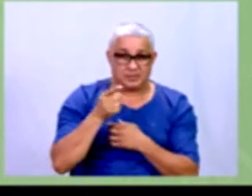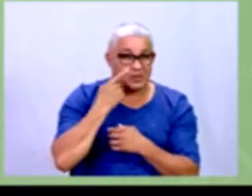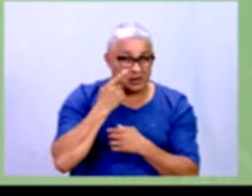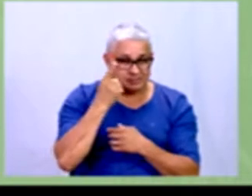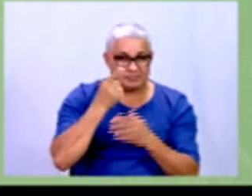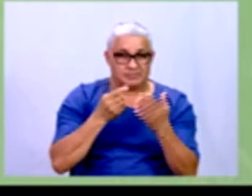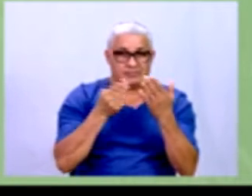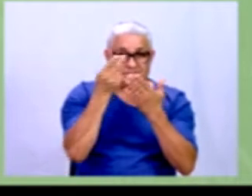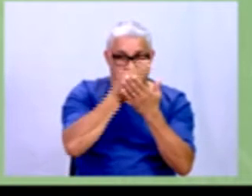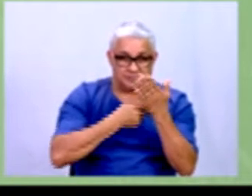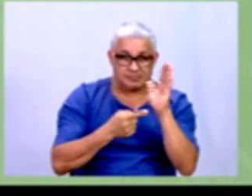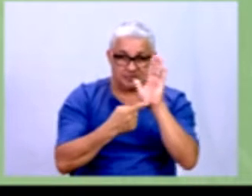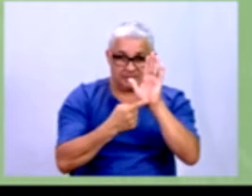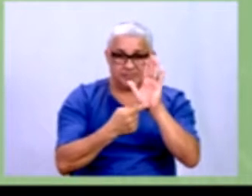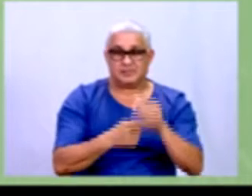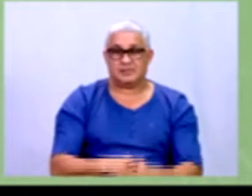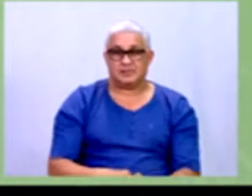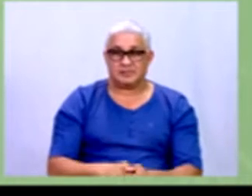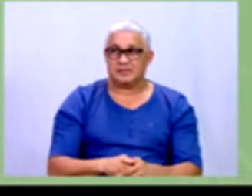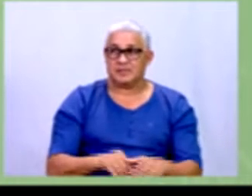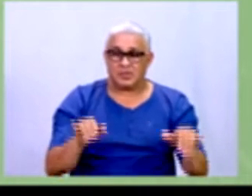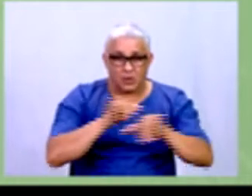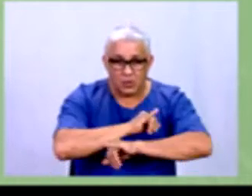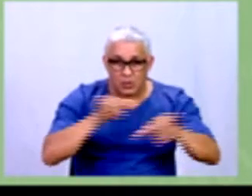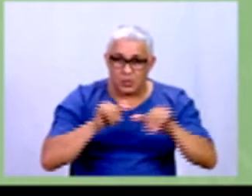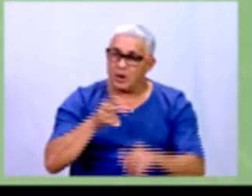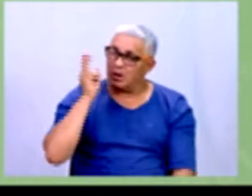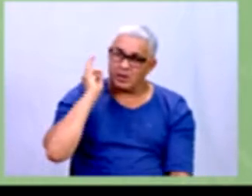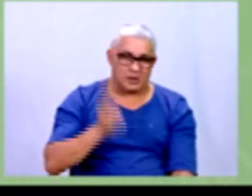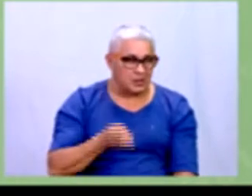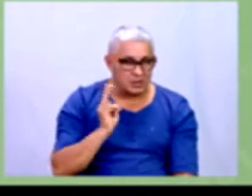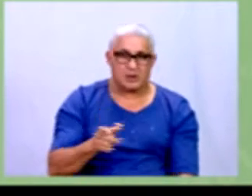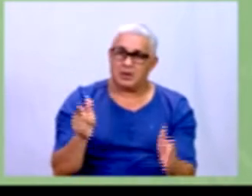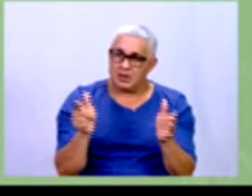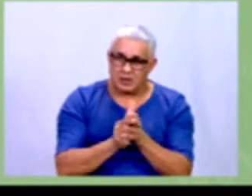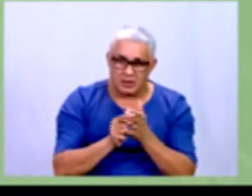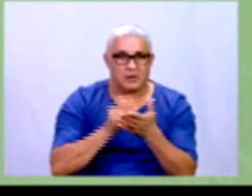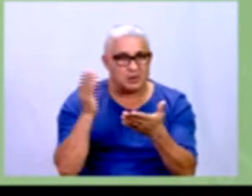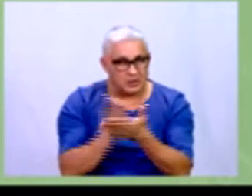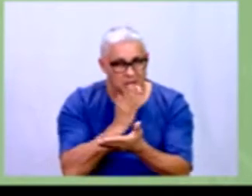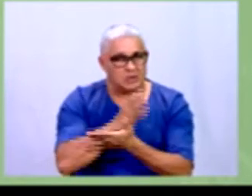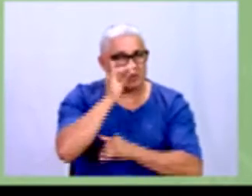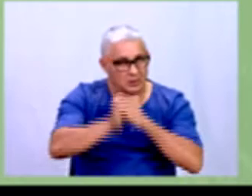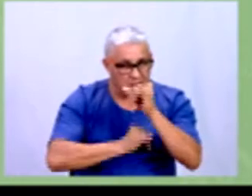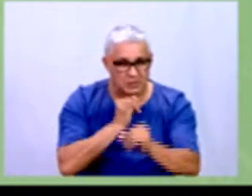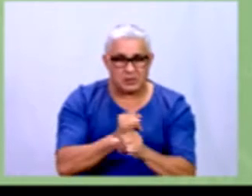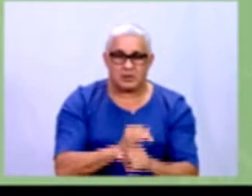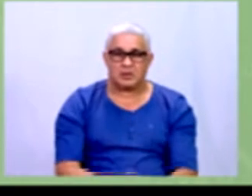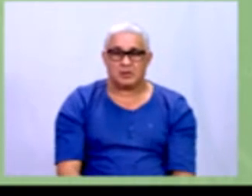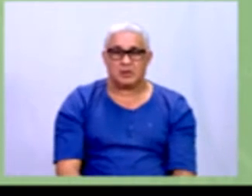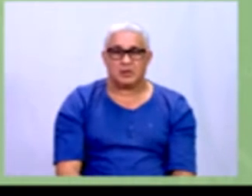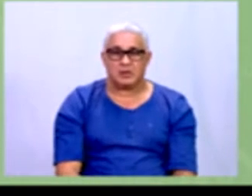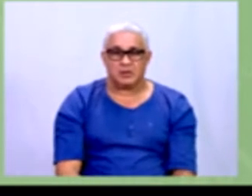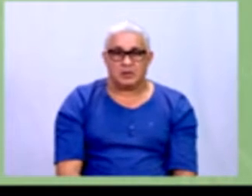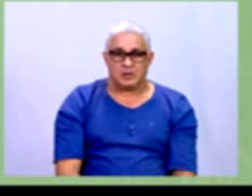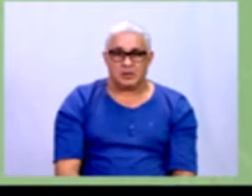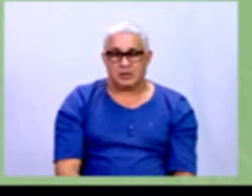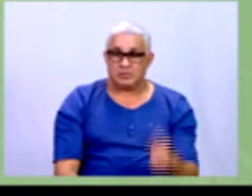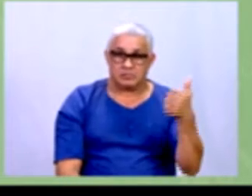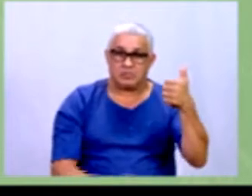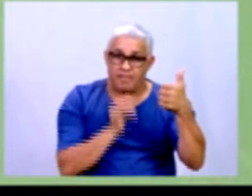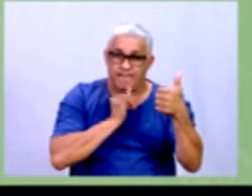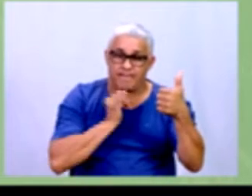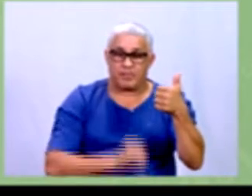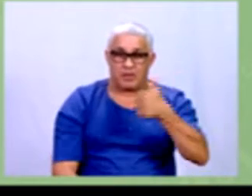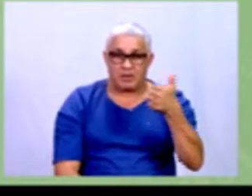estatística em notícias que a gente vê direto em jornais, em revistas, na internet, né? Então aqui o primeiro exemplo